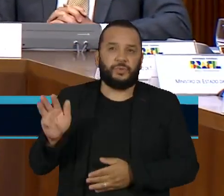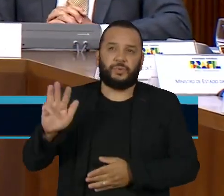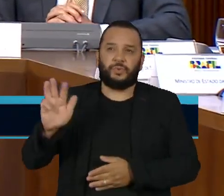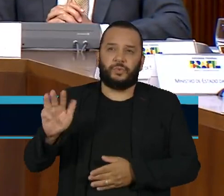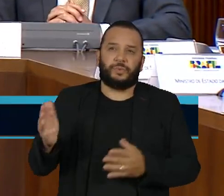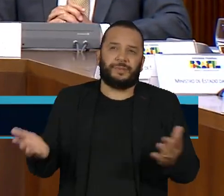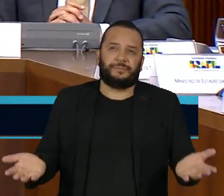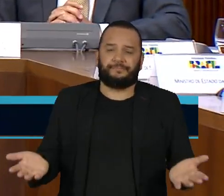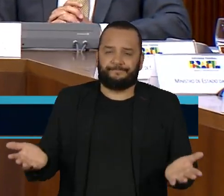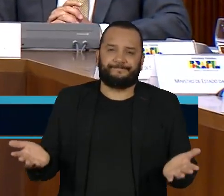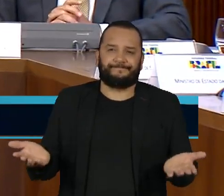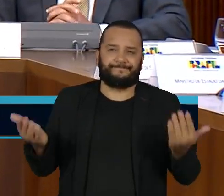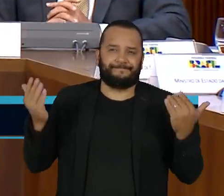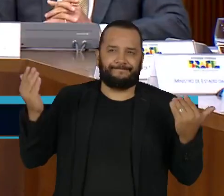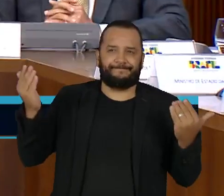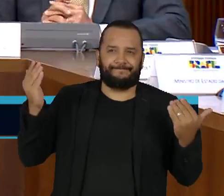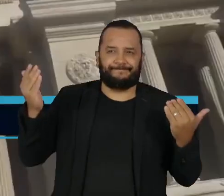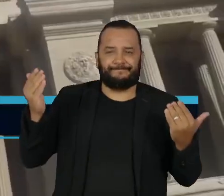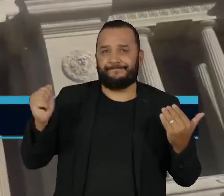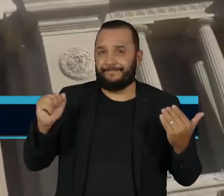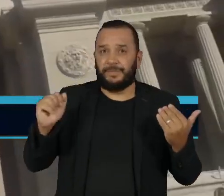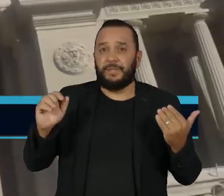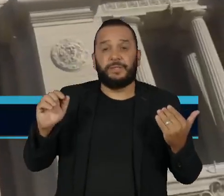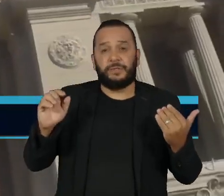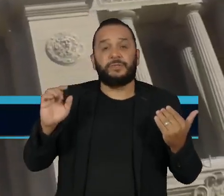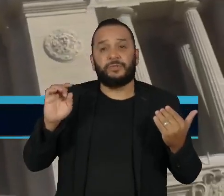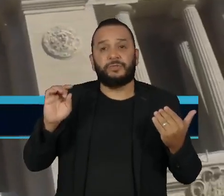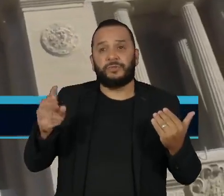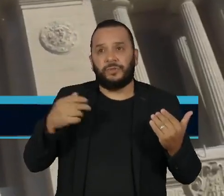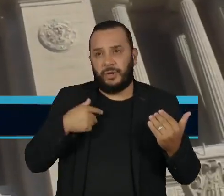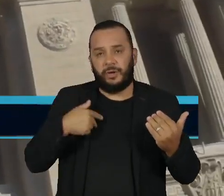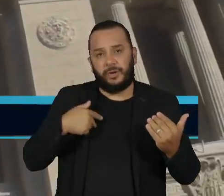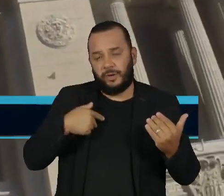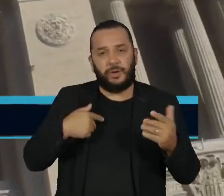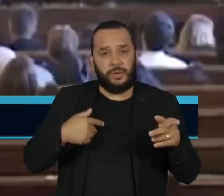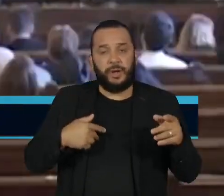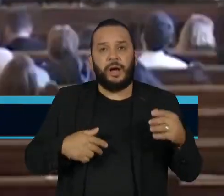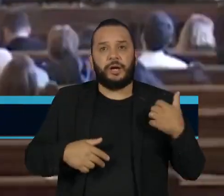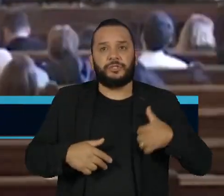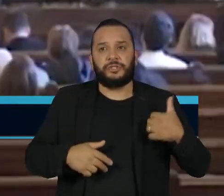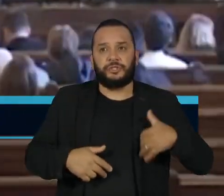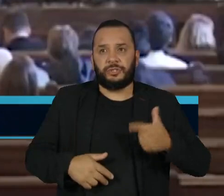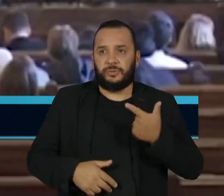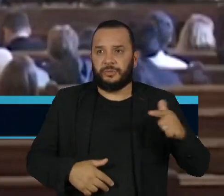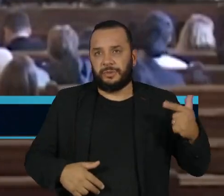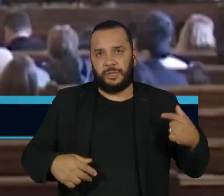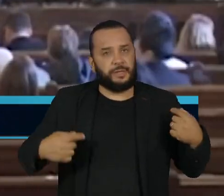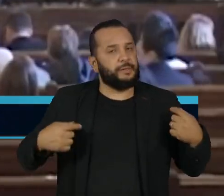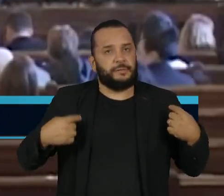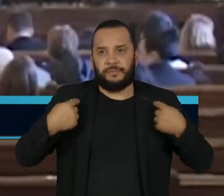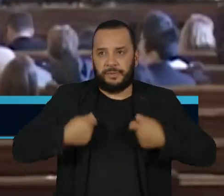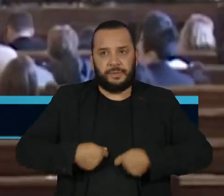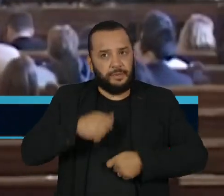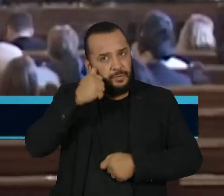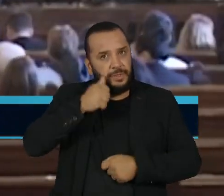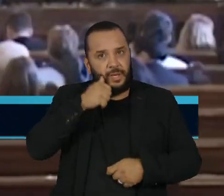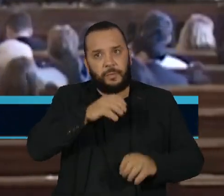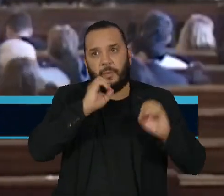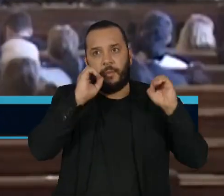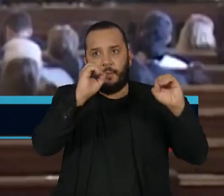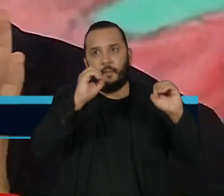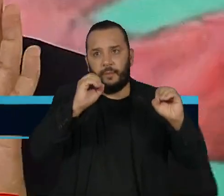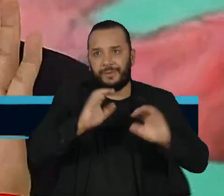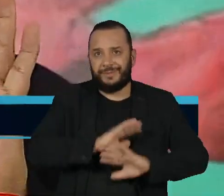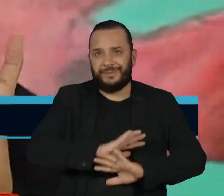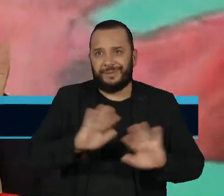Suprema Corte Brasileira à frente apenas da Argentina, que não tem ministras mulheres entre os países da América